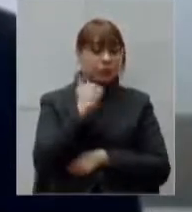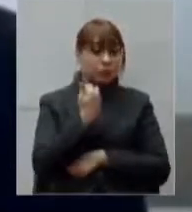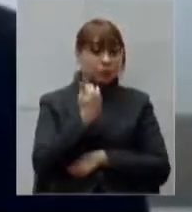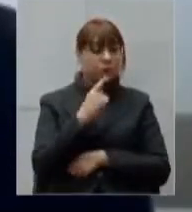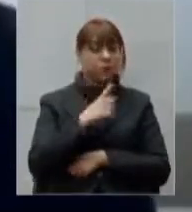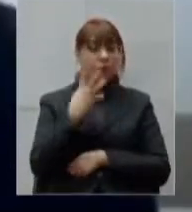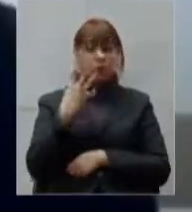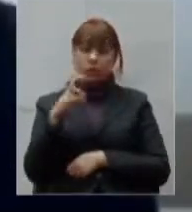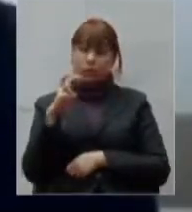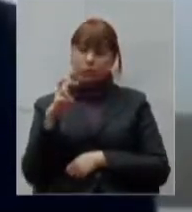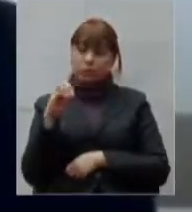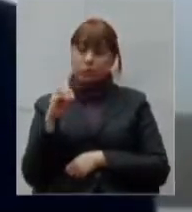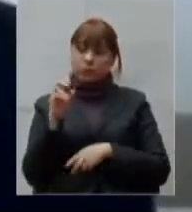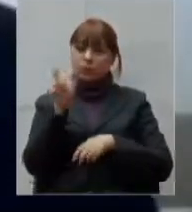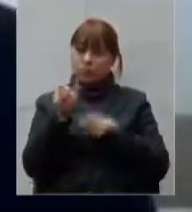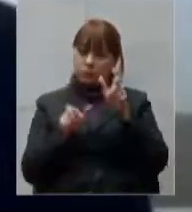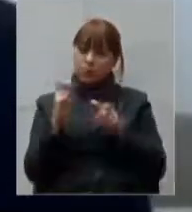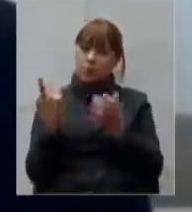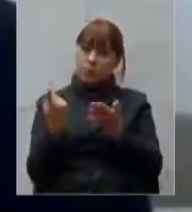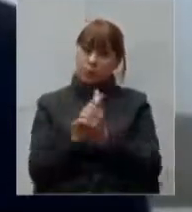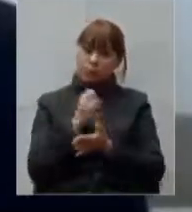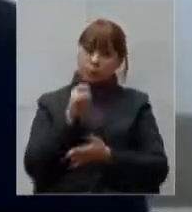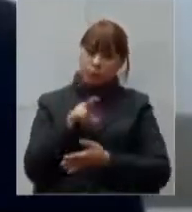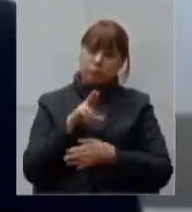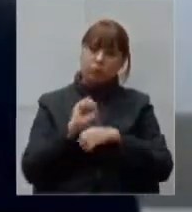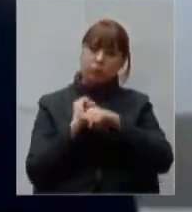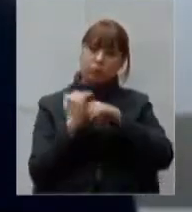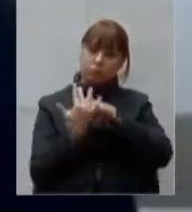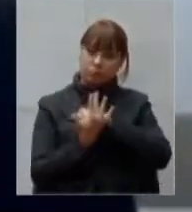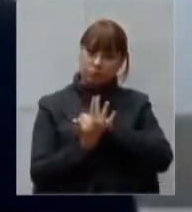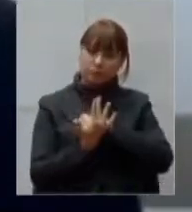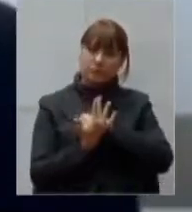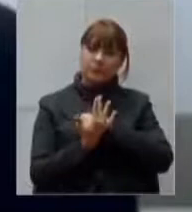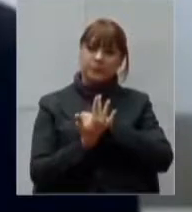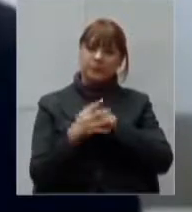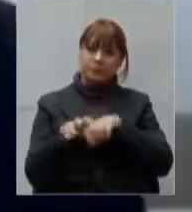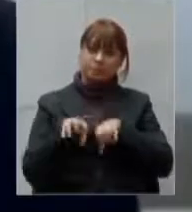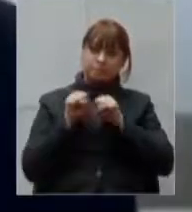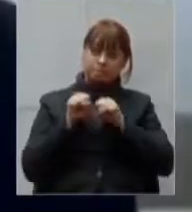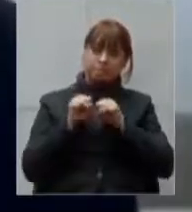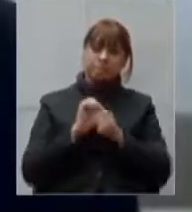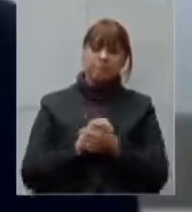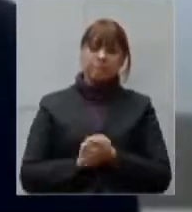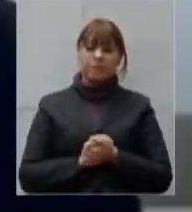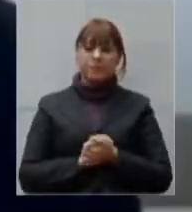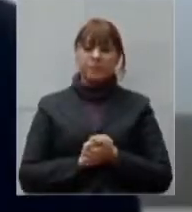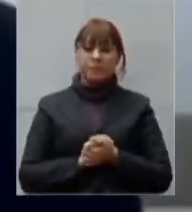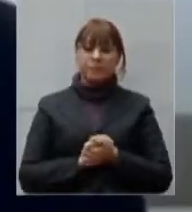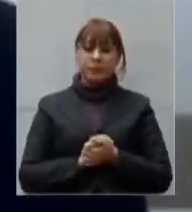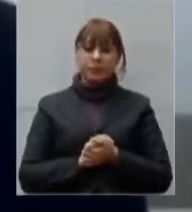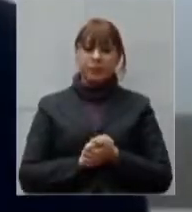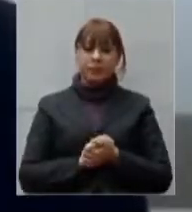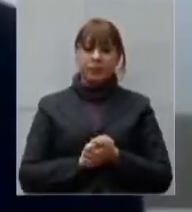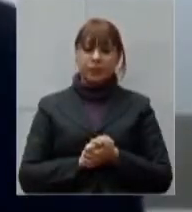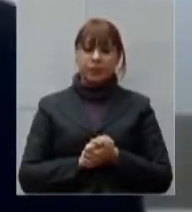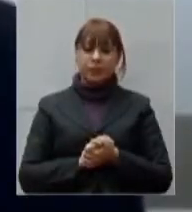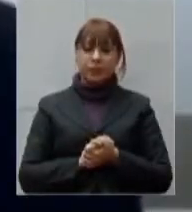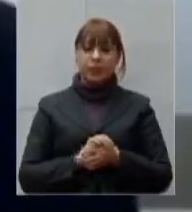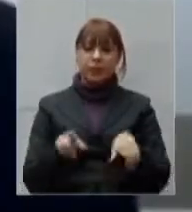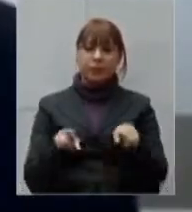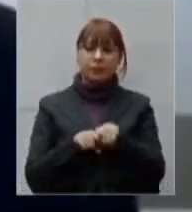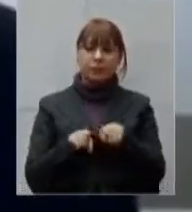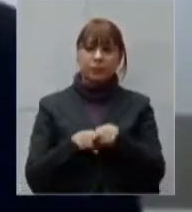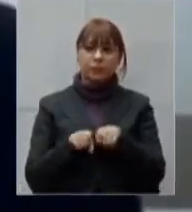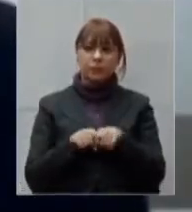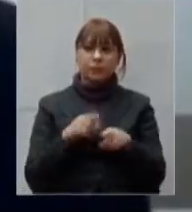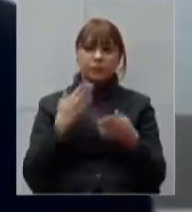casos positivos, com uma testagem que ela não dá diferente da testagem mineira, ela é baixa, a gente sabe disso,